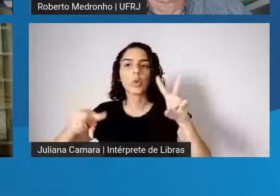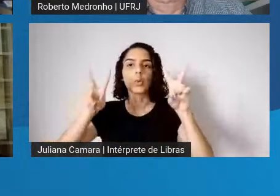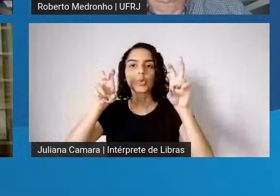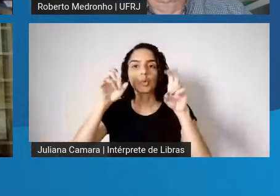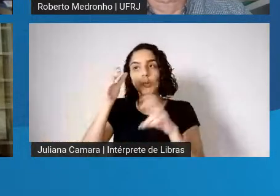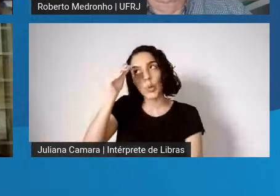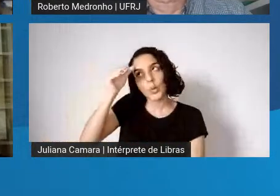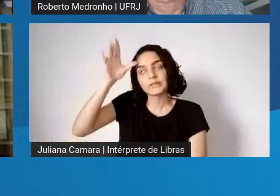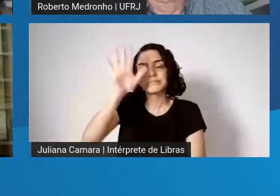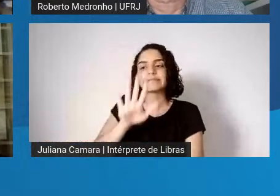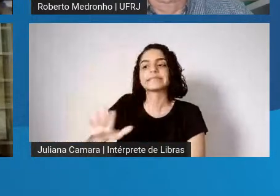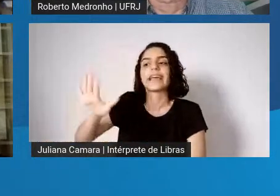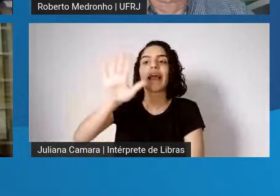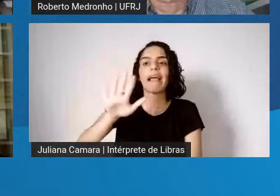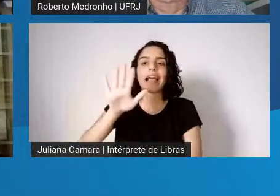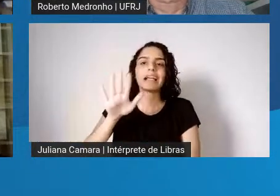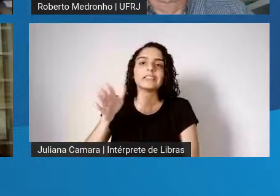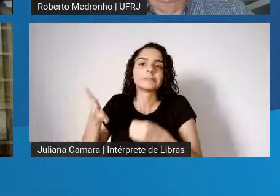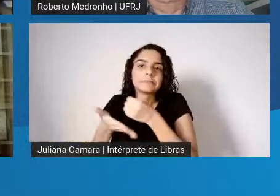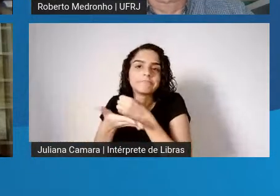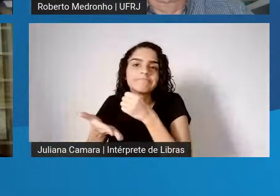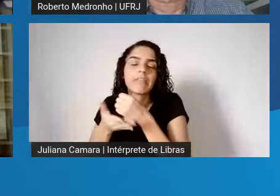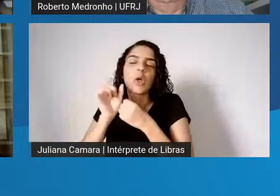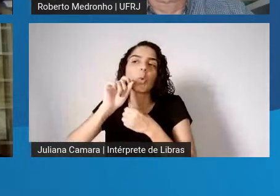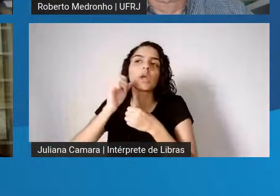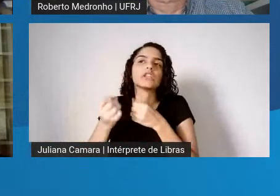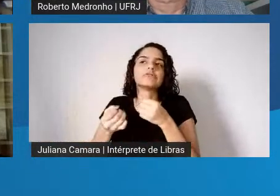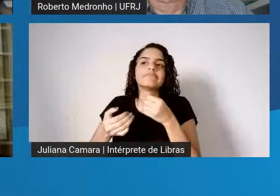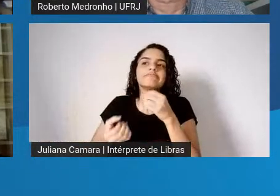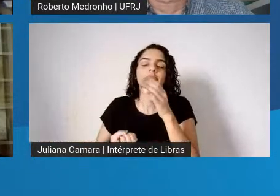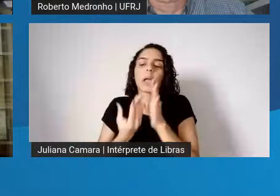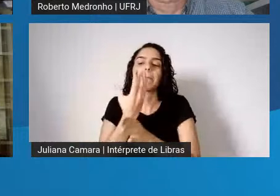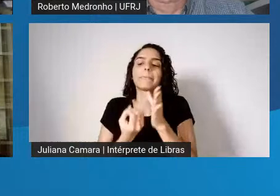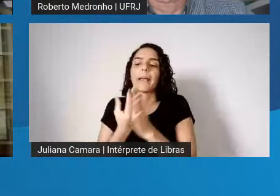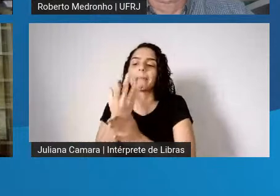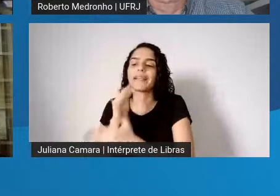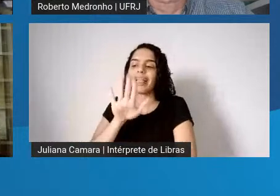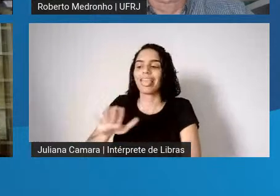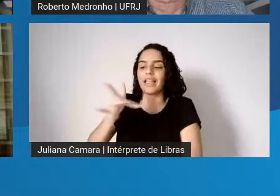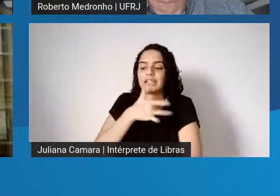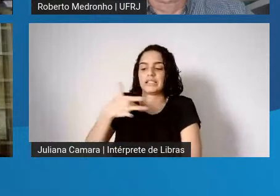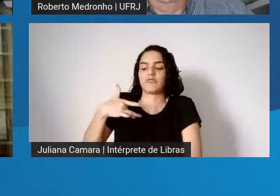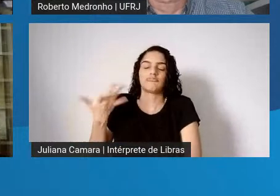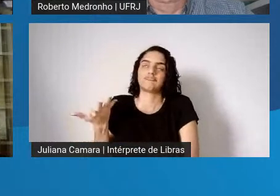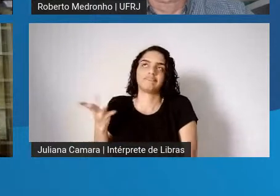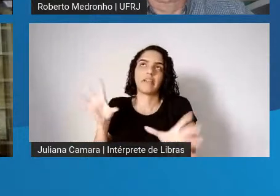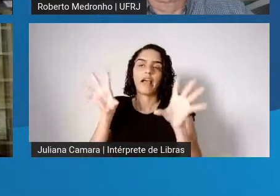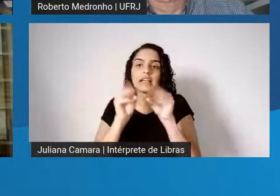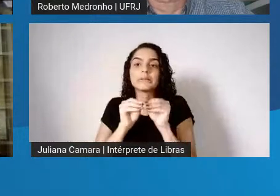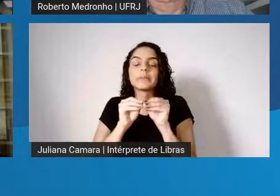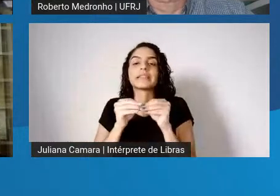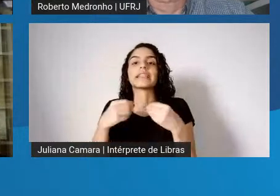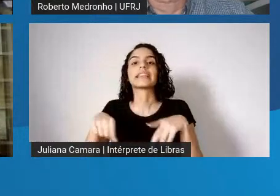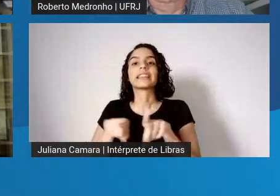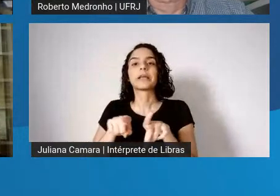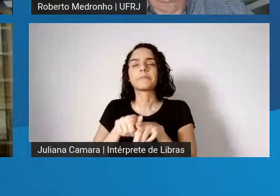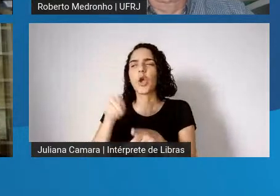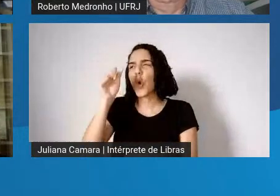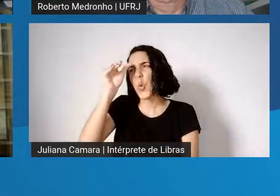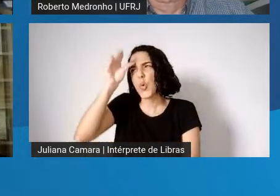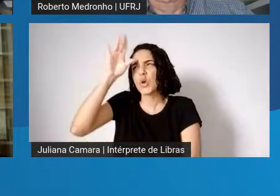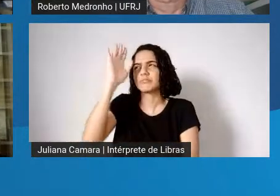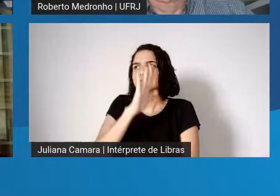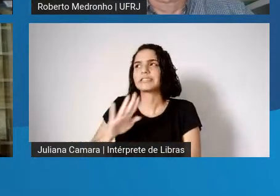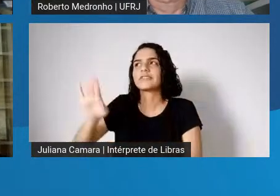nessa área, das bases produtivas para o sistema de saúde, enfim, então, também com conhecimento nacional e